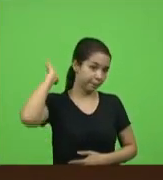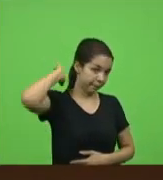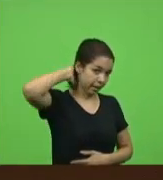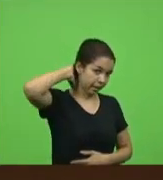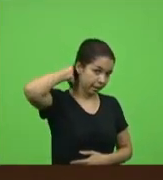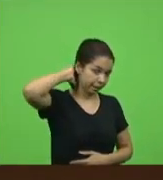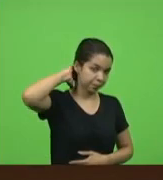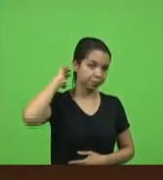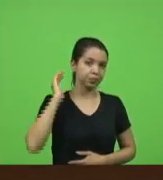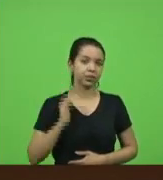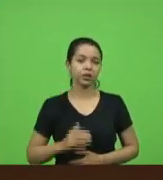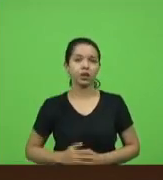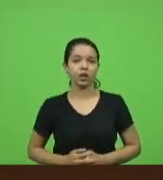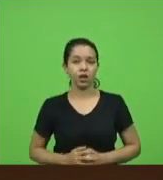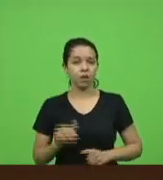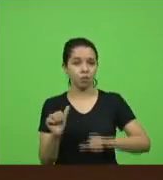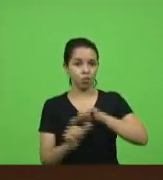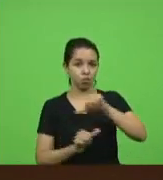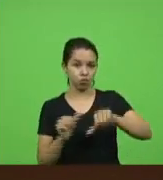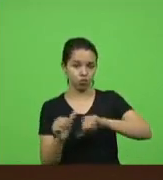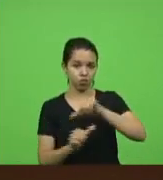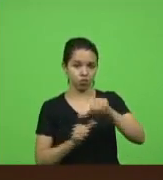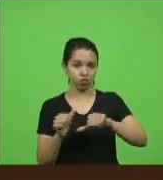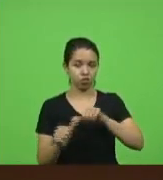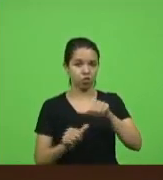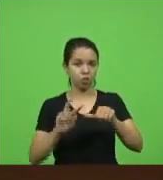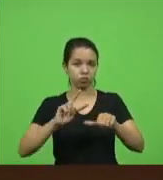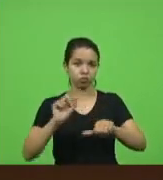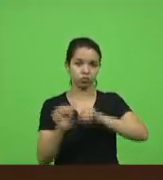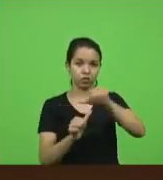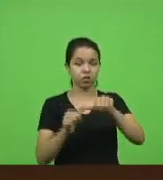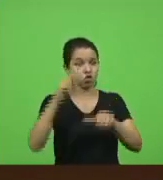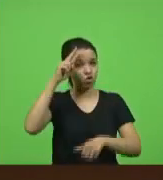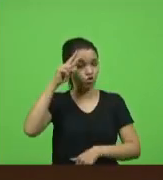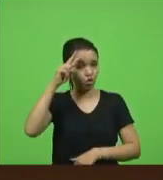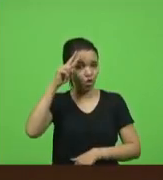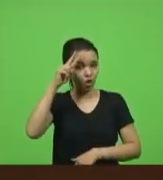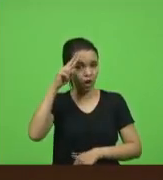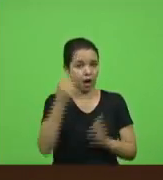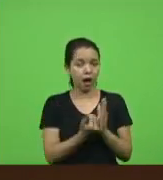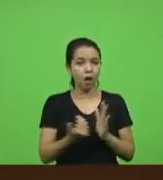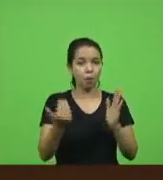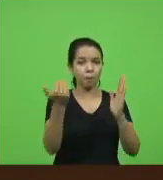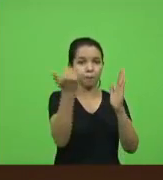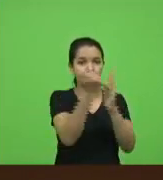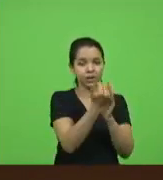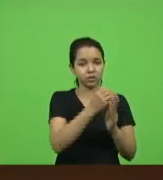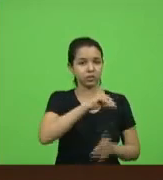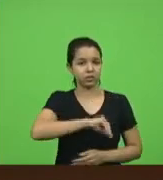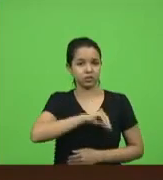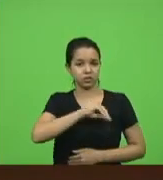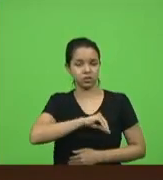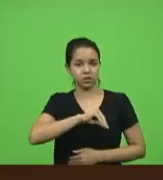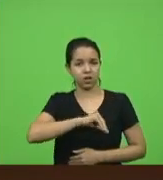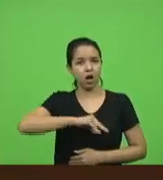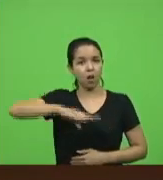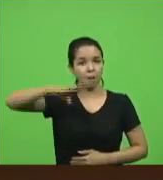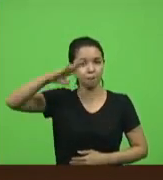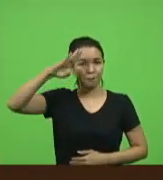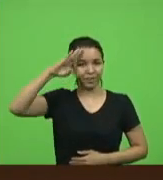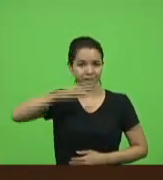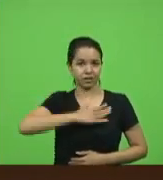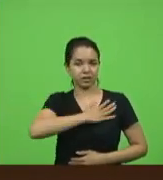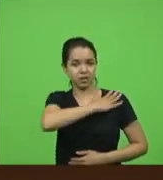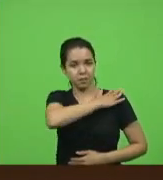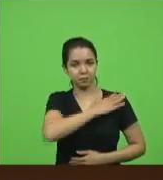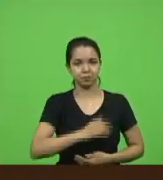corrigiu uma distorção histórica ao propor aumento salarial aos militares se o